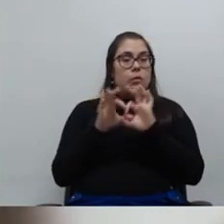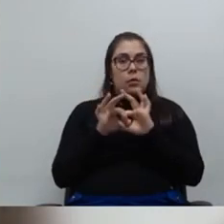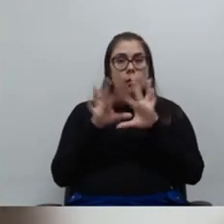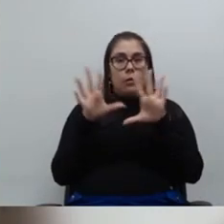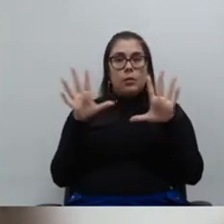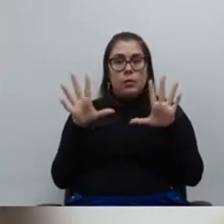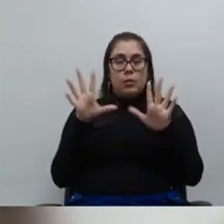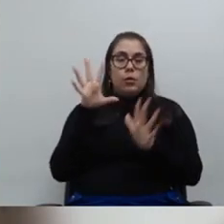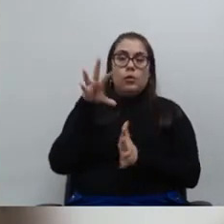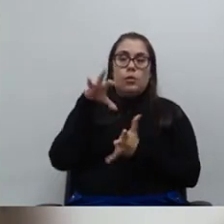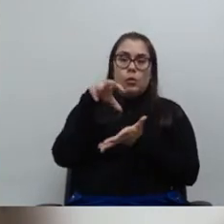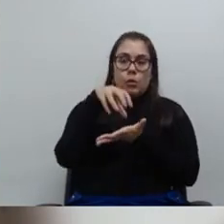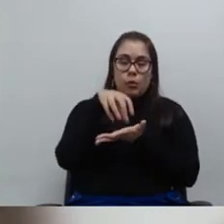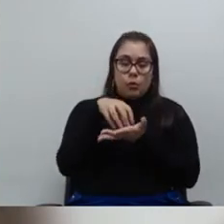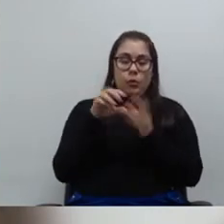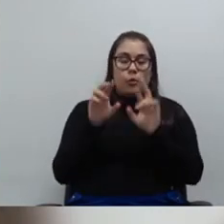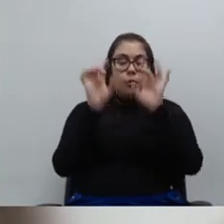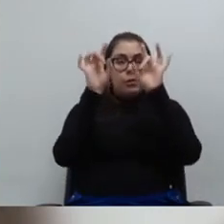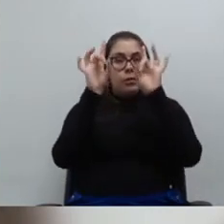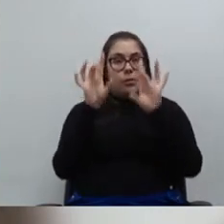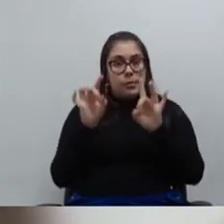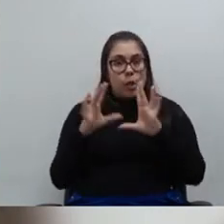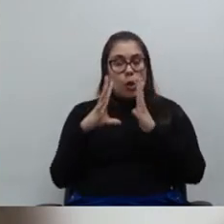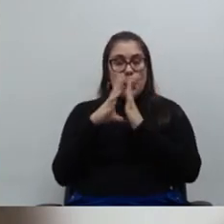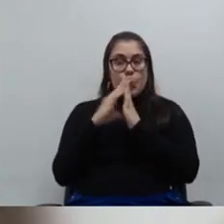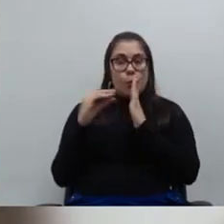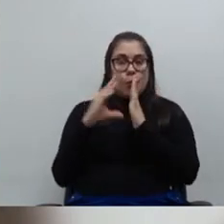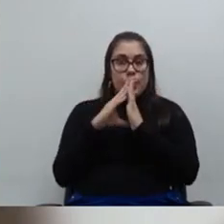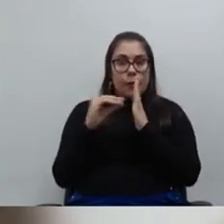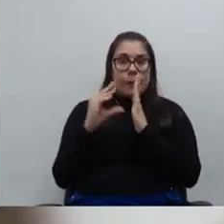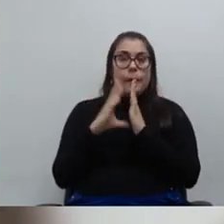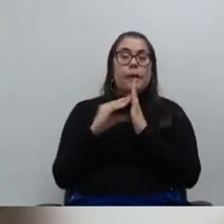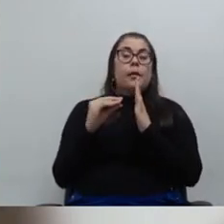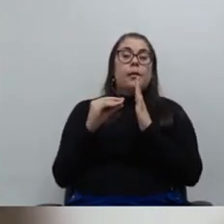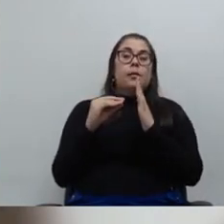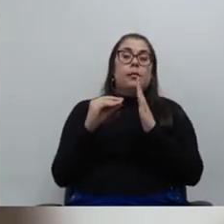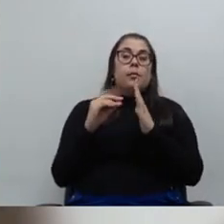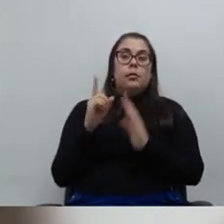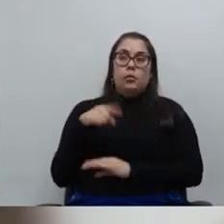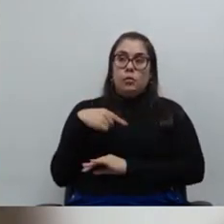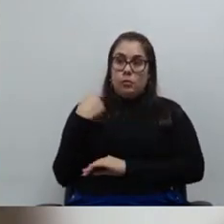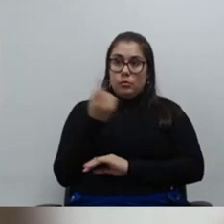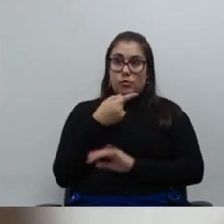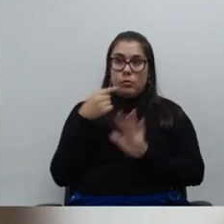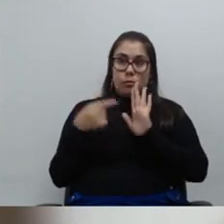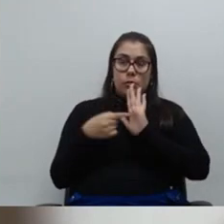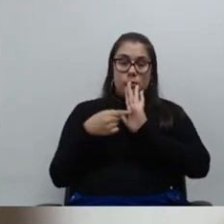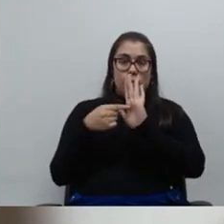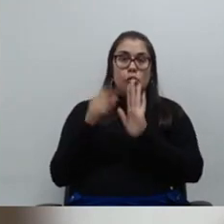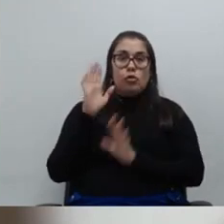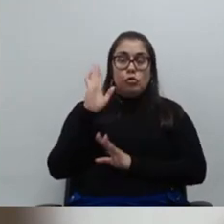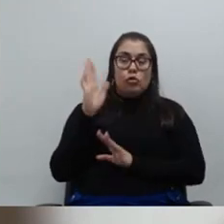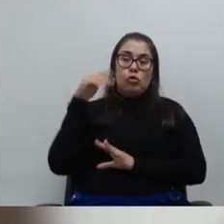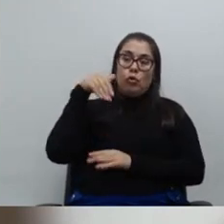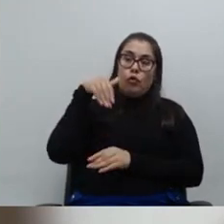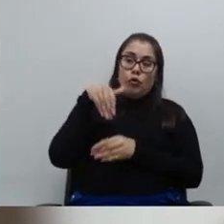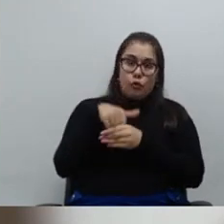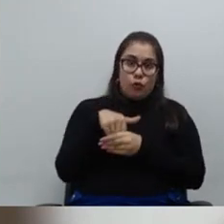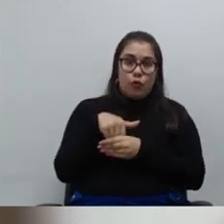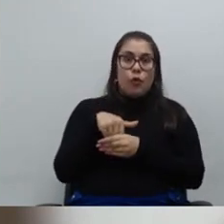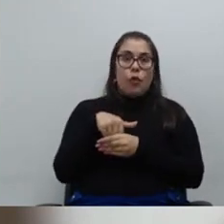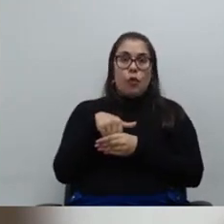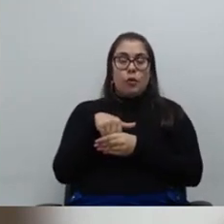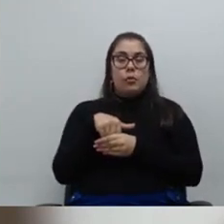dos núcleos especializados, e o modelo que nós apresentamos, portanto, e eu falo nós porque eu já antecipei meu voto nesse sentido também,